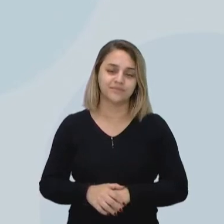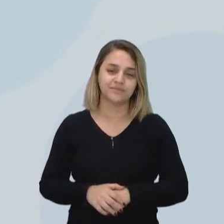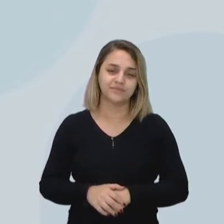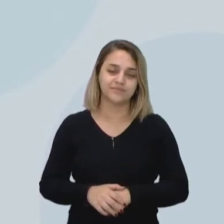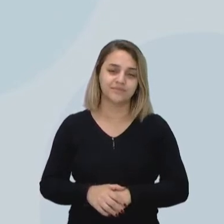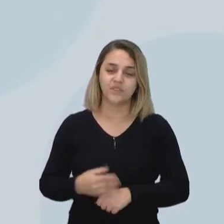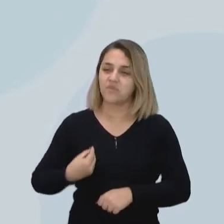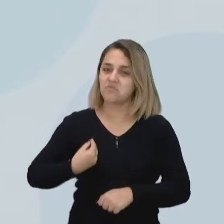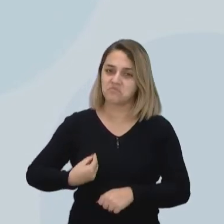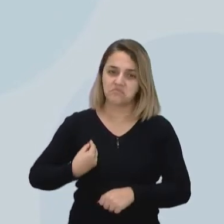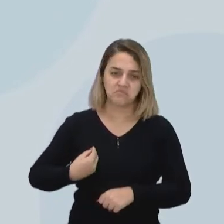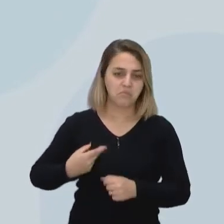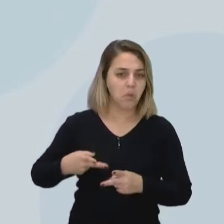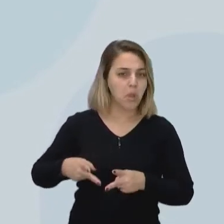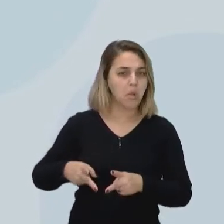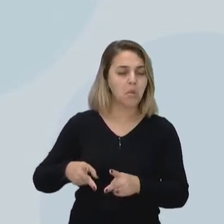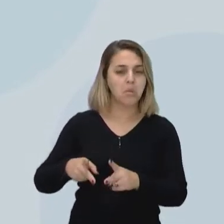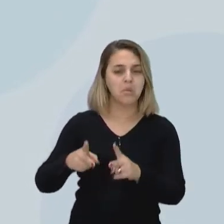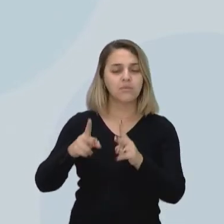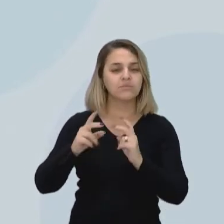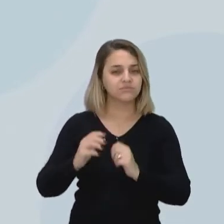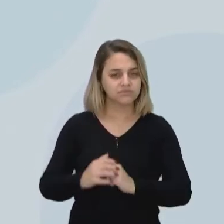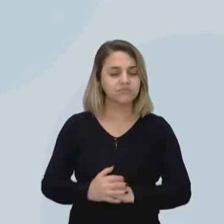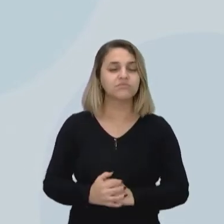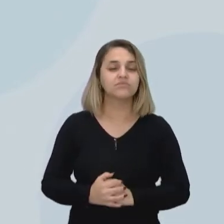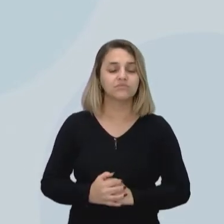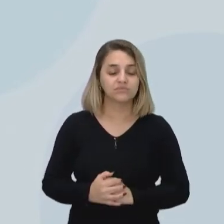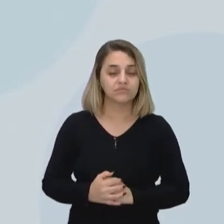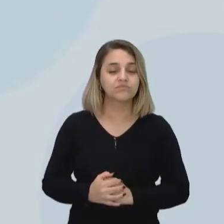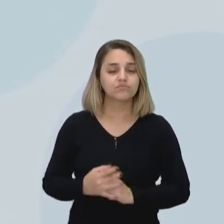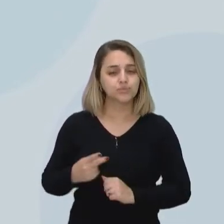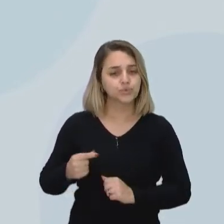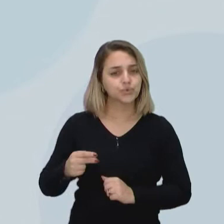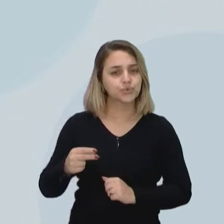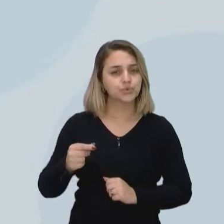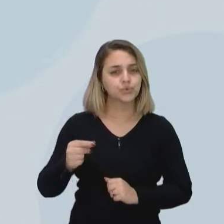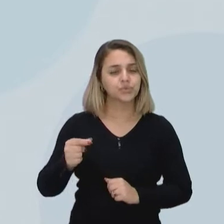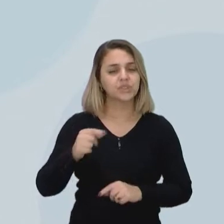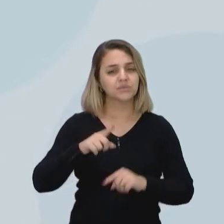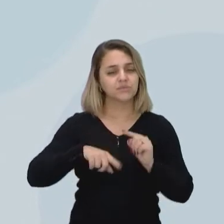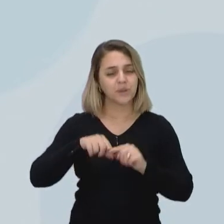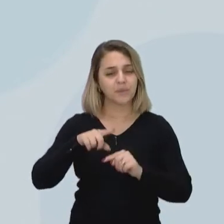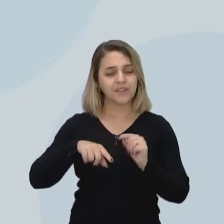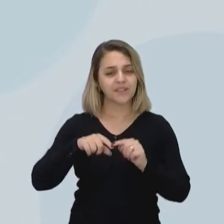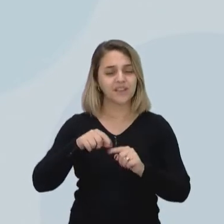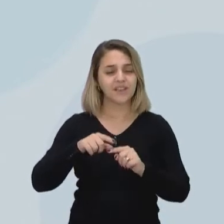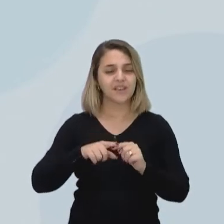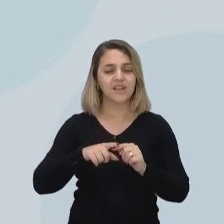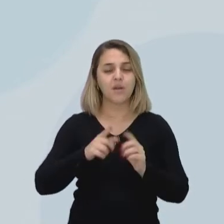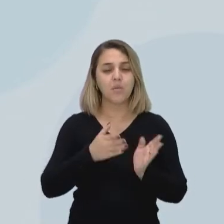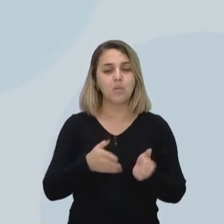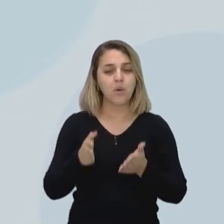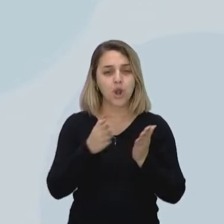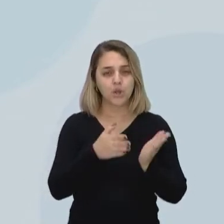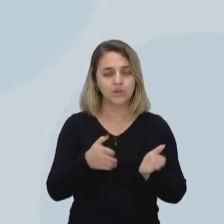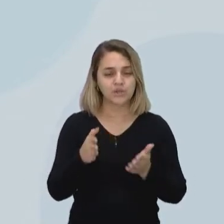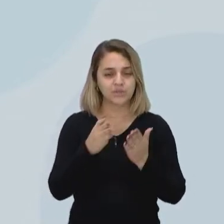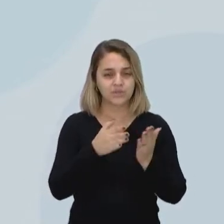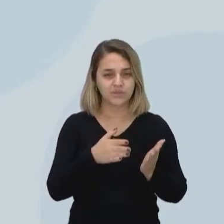sobrevivam. E, dessa forma, eles acabam produzindo um material que é utilizado para